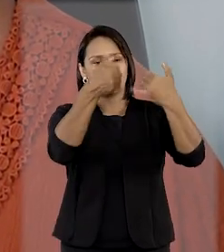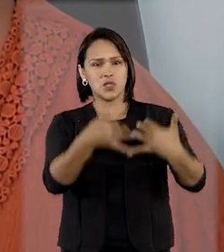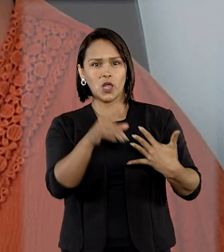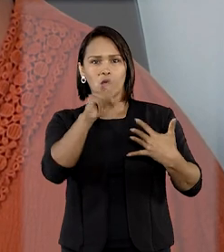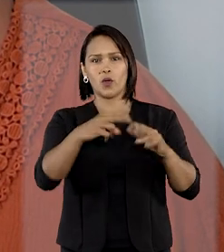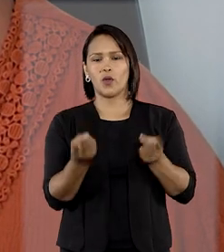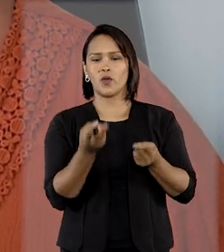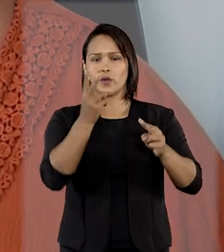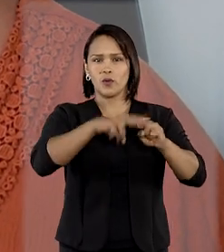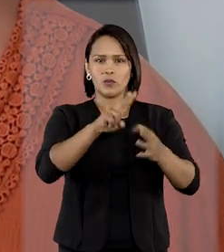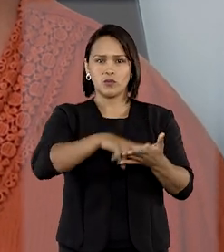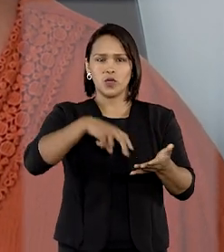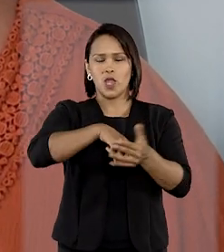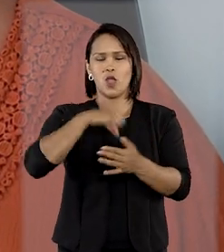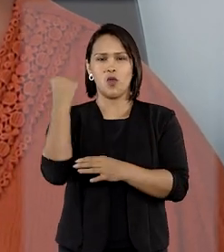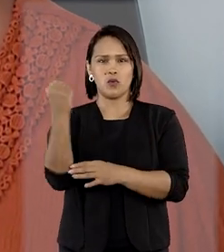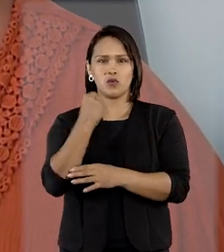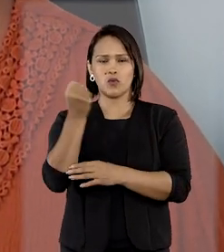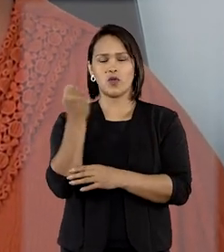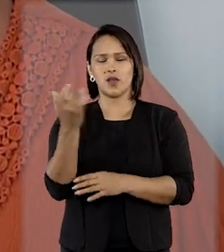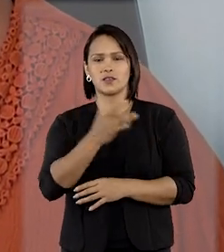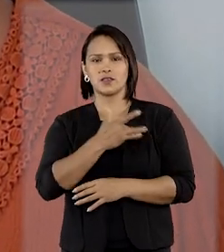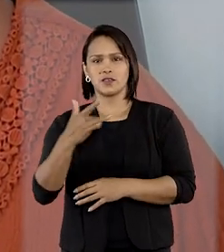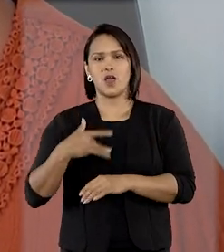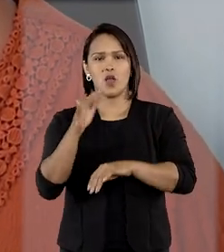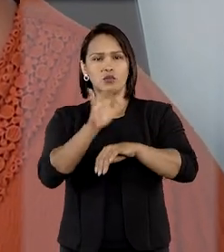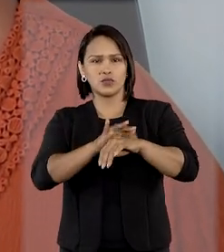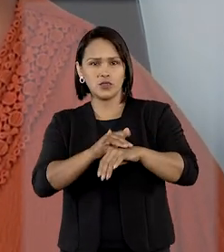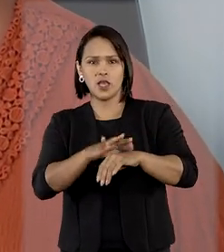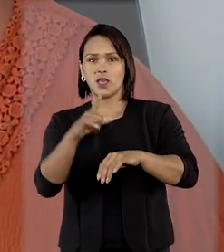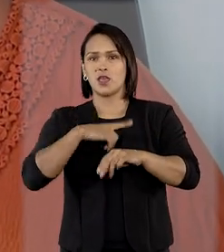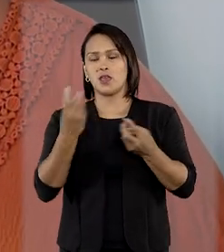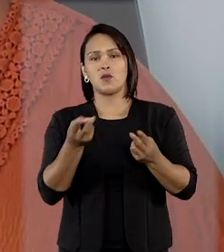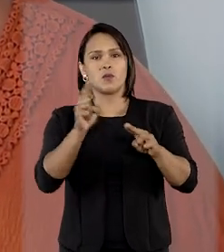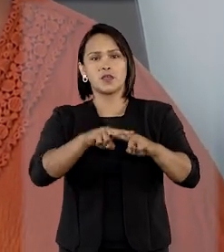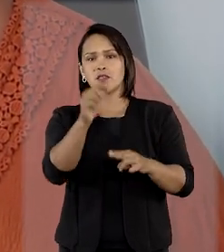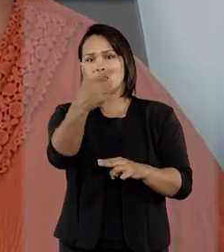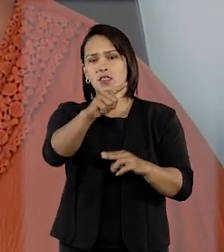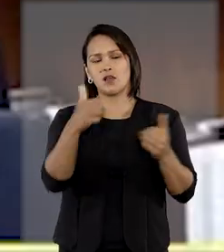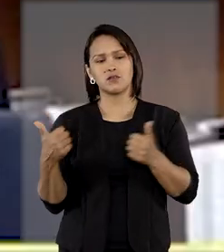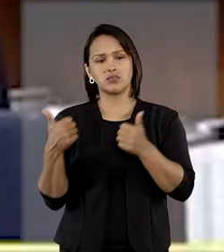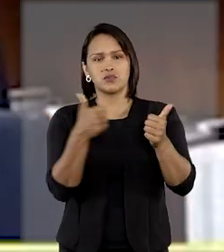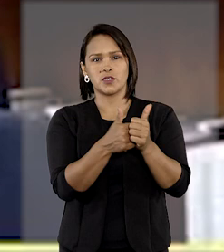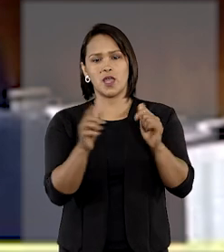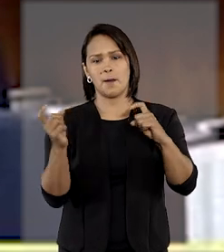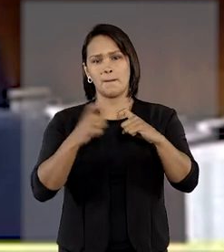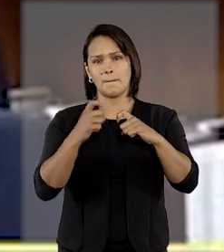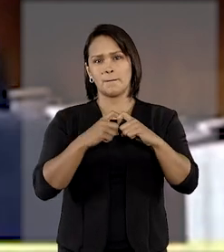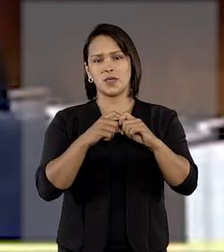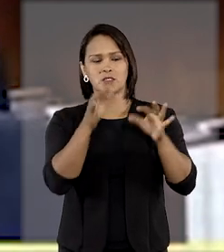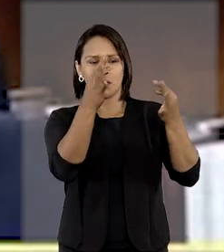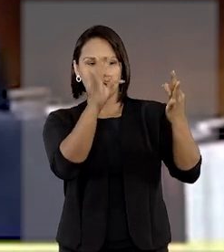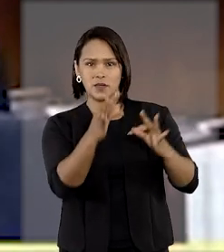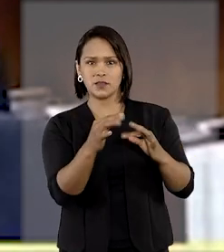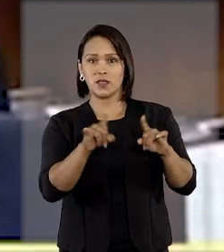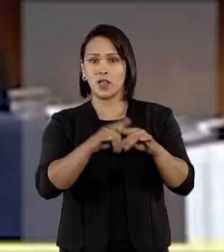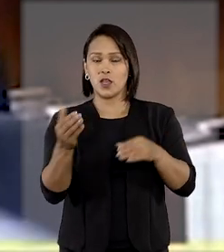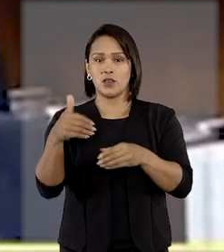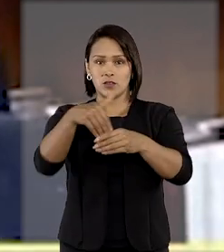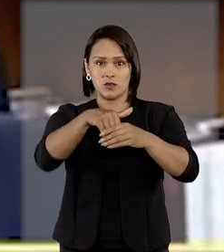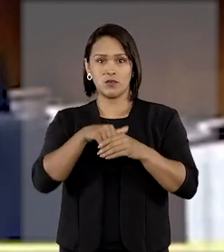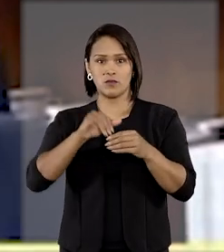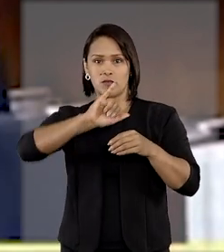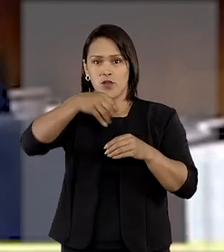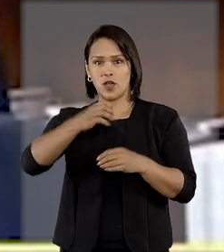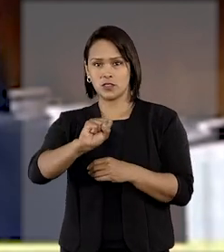problemas de saúde e que o presídio não teria assistência médica adequada para tratá-lo. No voto, Jesuíno Rissato, relator do